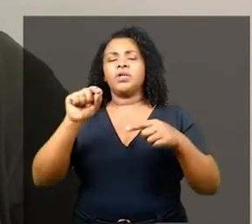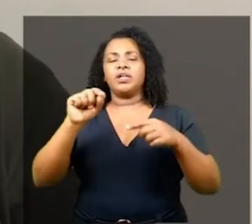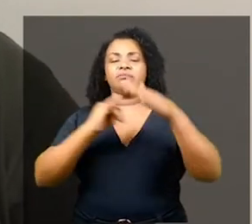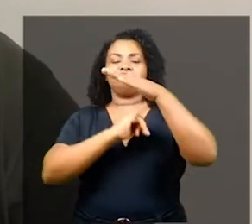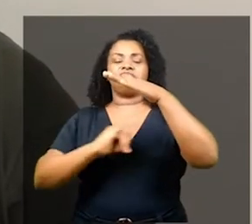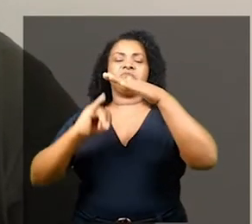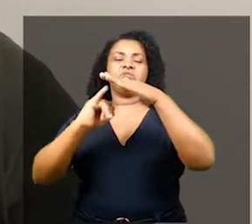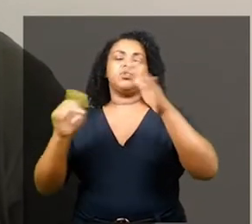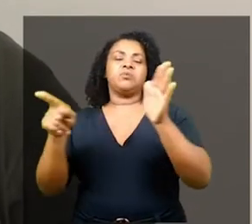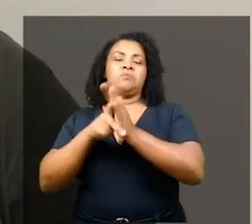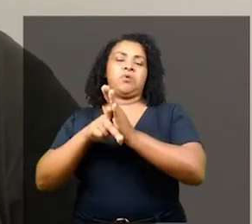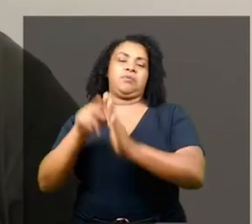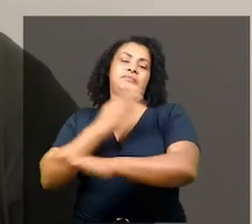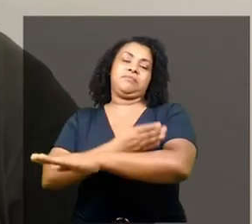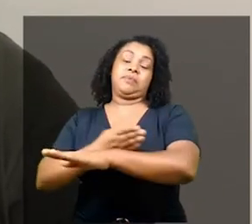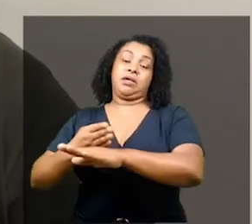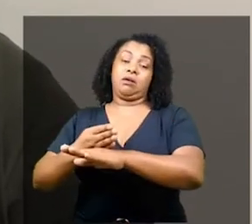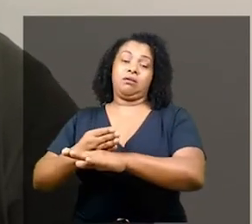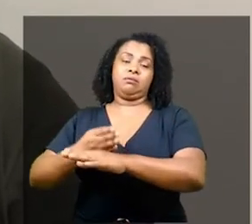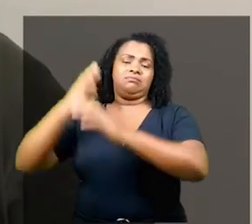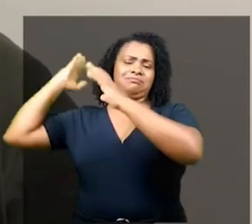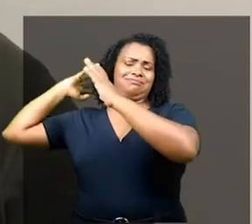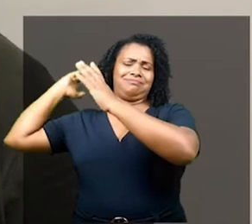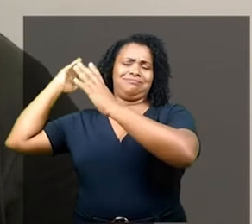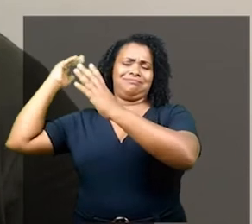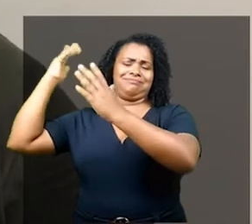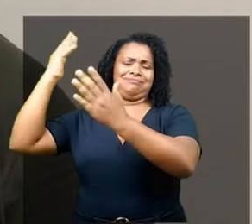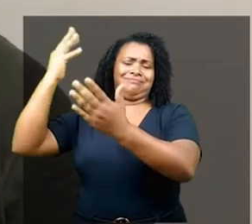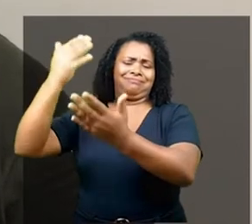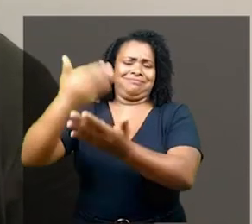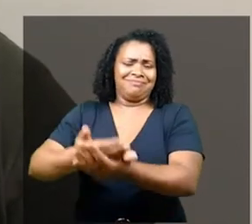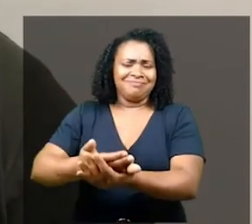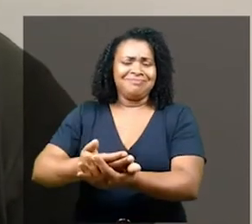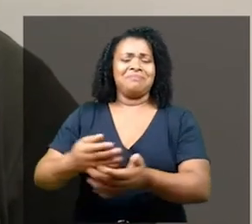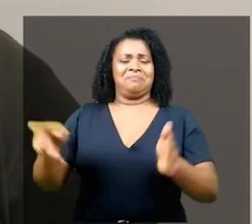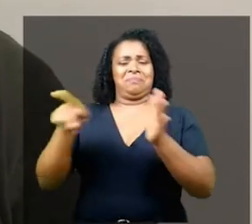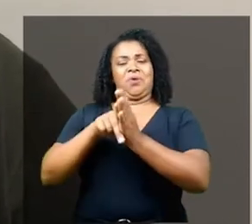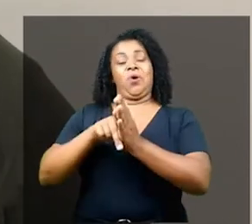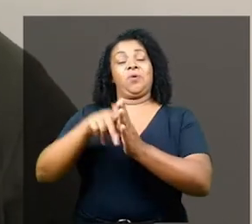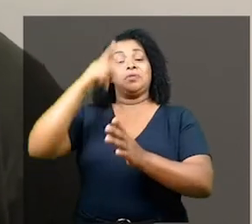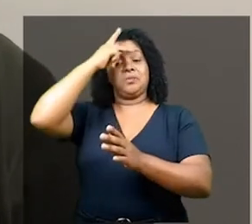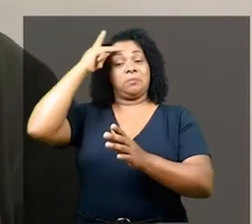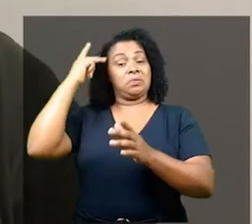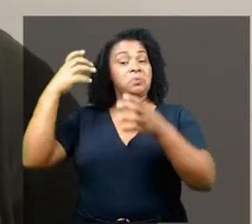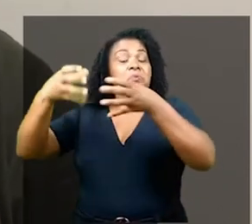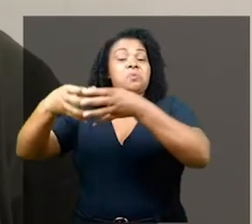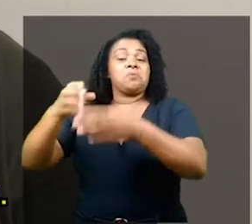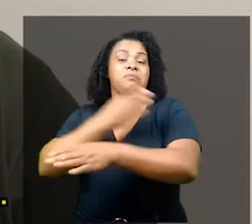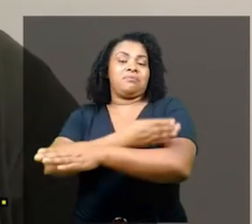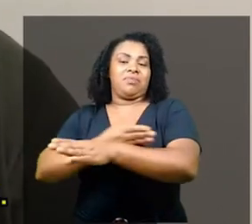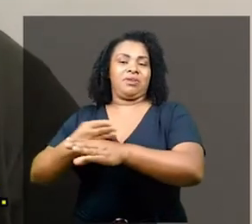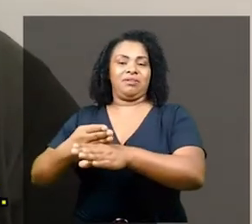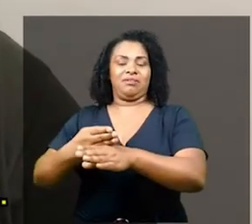brancas. A história é narrada por uma perspectiva branca. E me perdoem se eu estiver errada. São